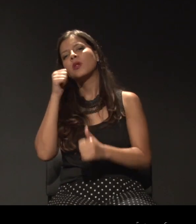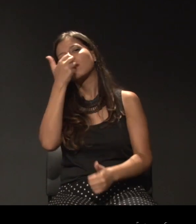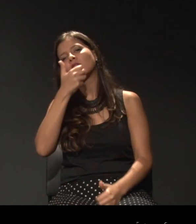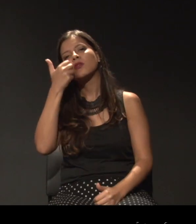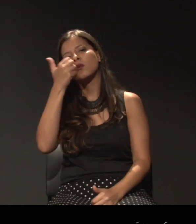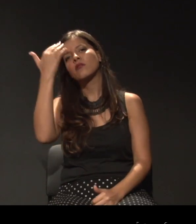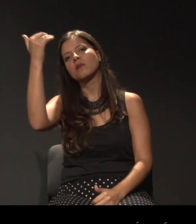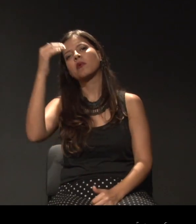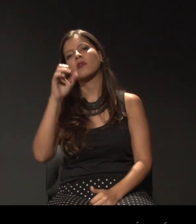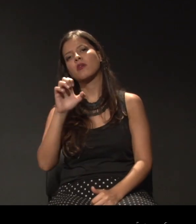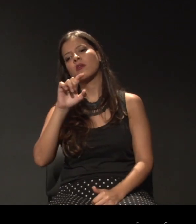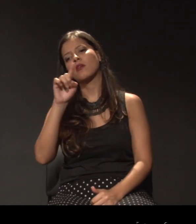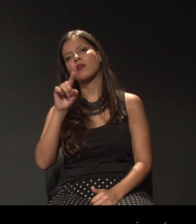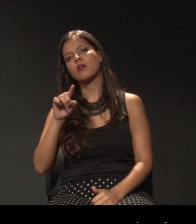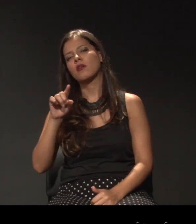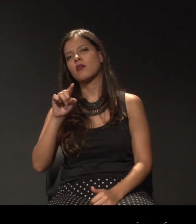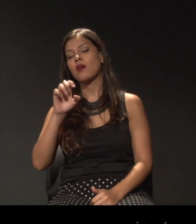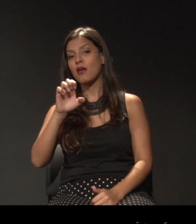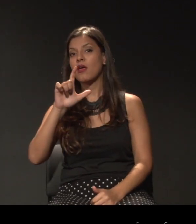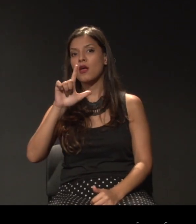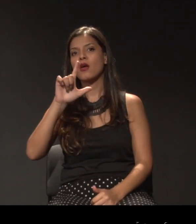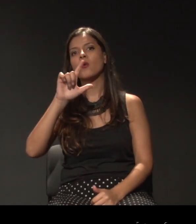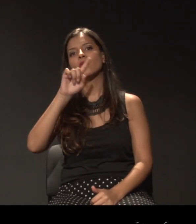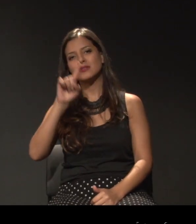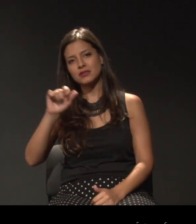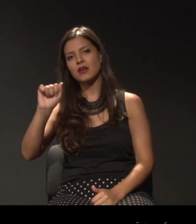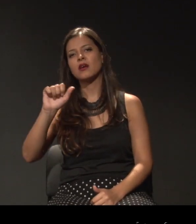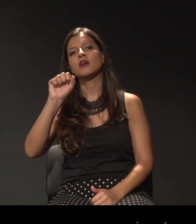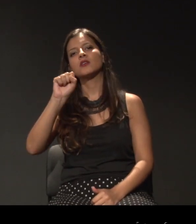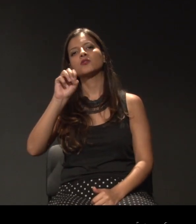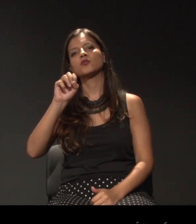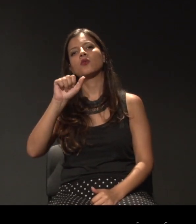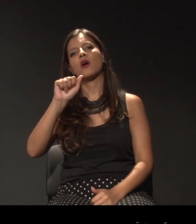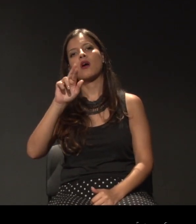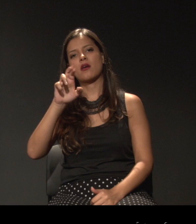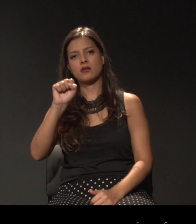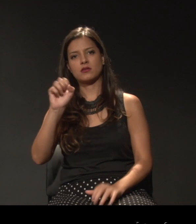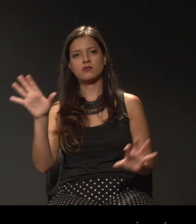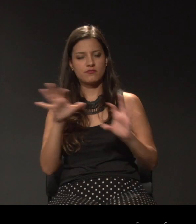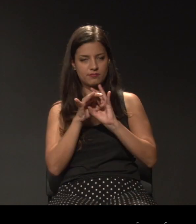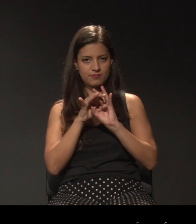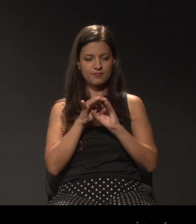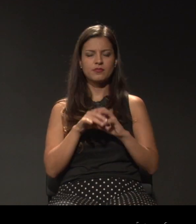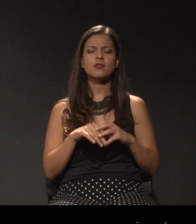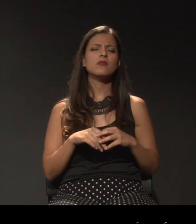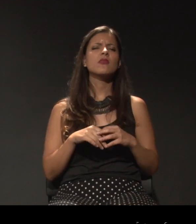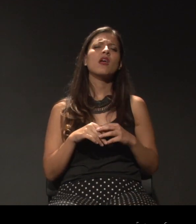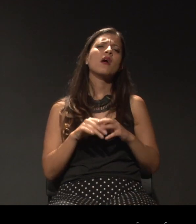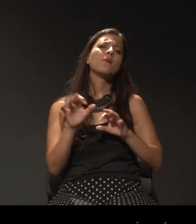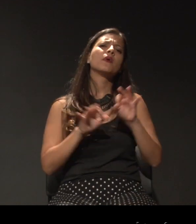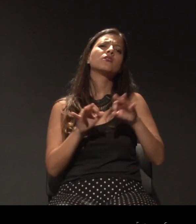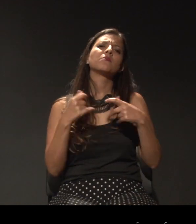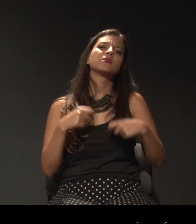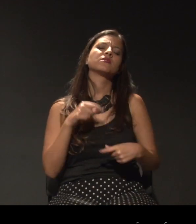por uma necessidade muito nossa de ter uma representatividade feminina